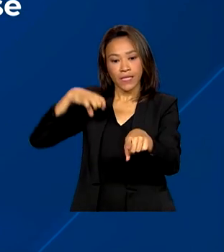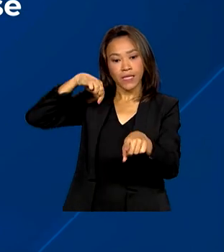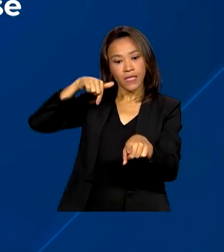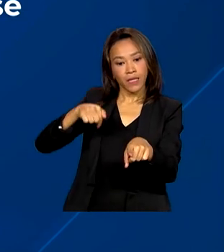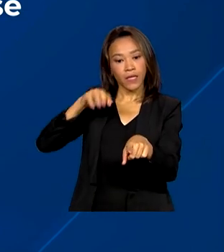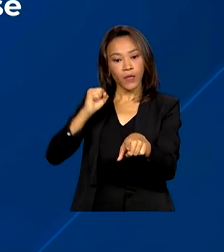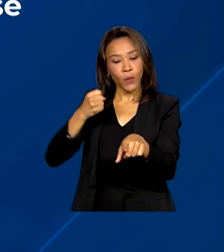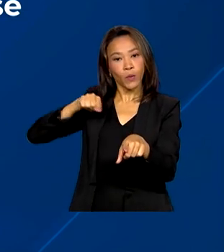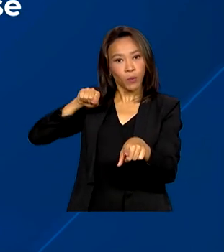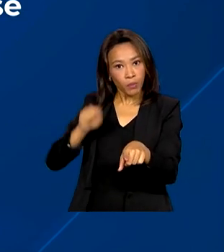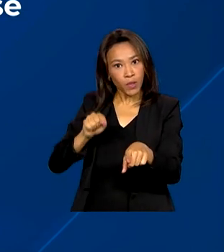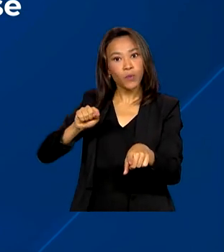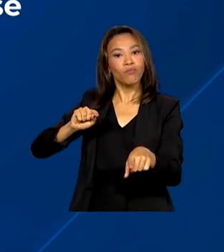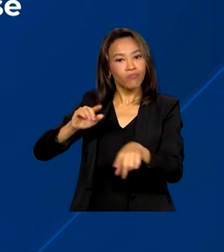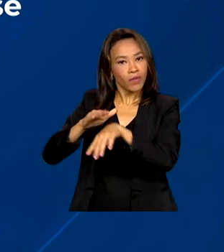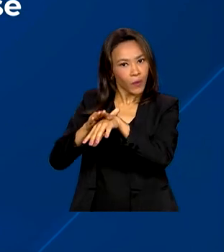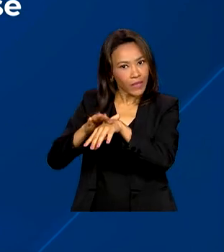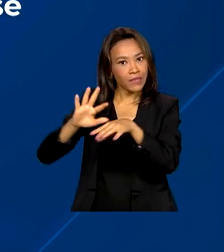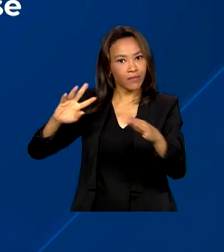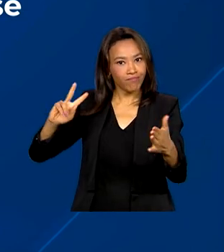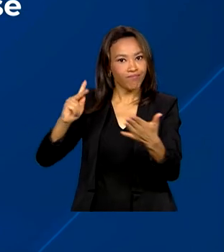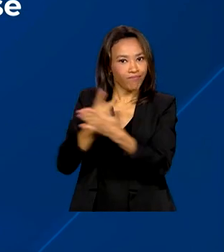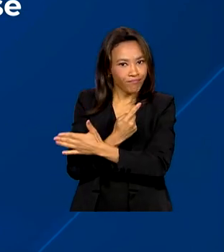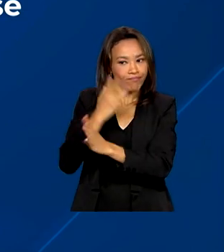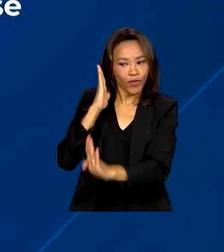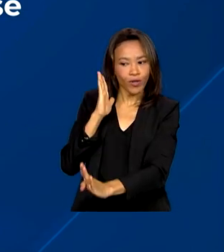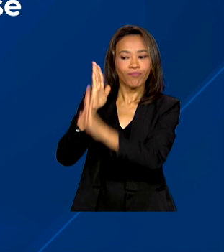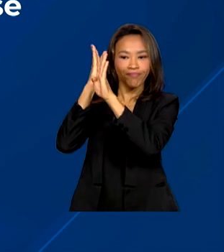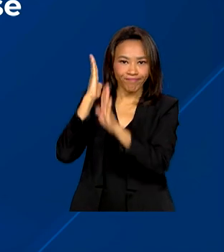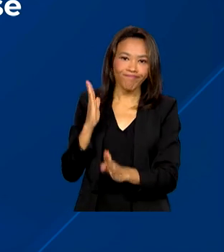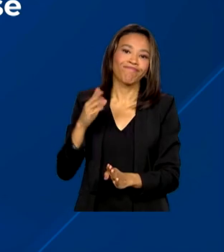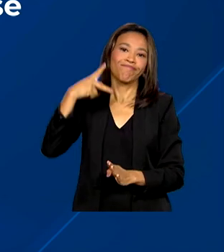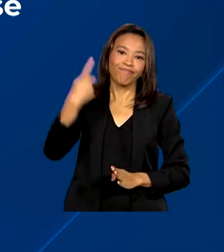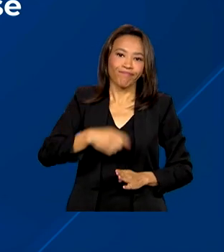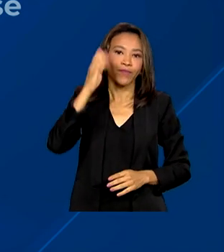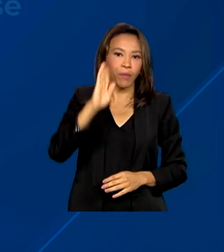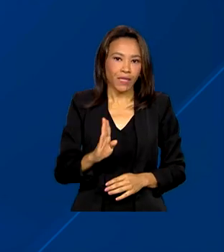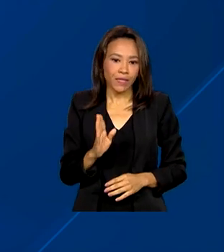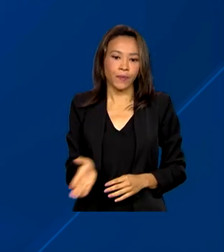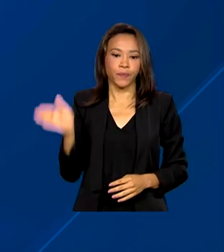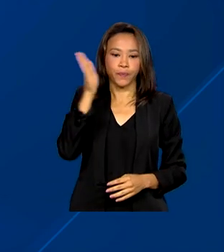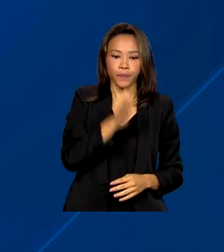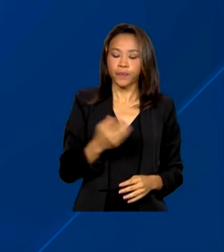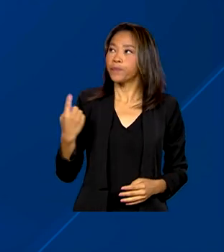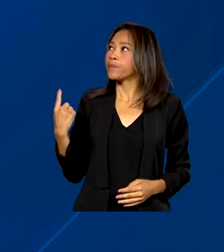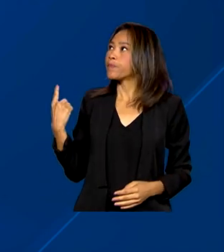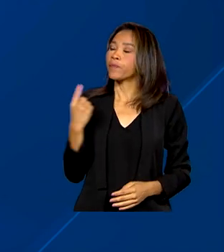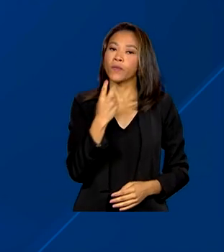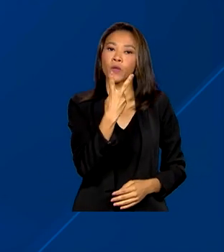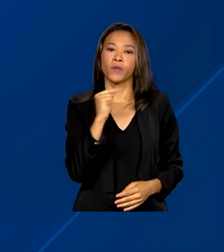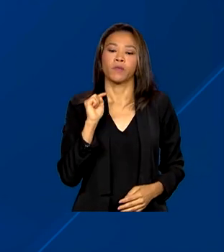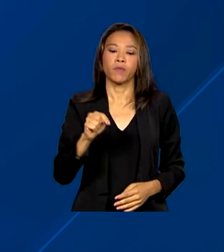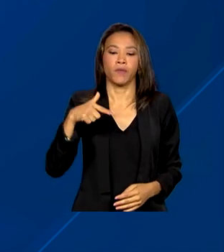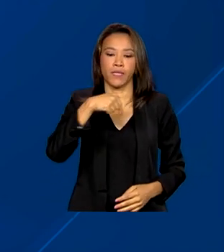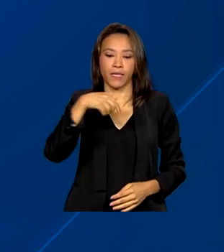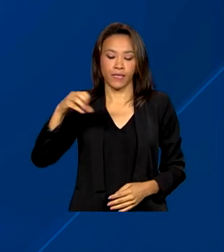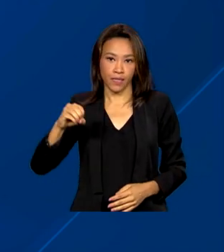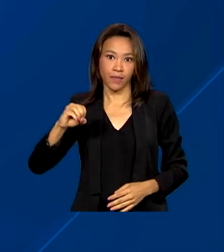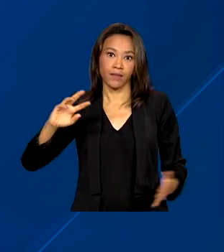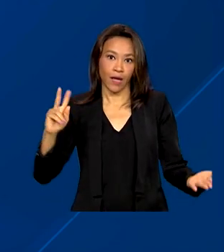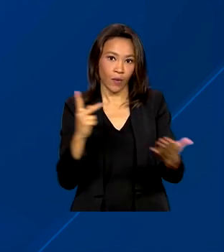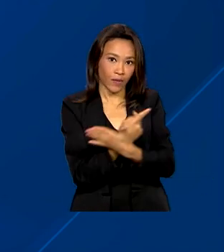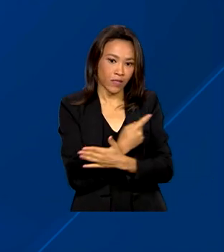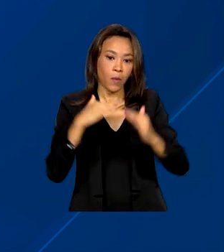mil novos casos de tuberculose foram diagnosticados no Brasil. 2.700 casos foram em